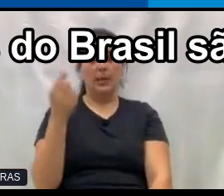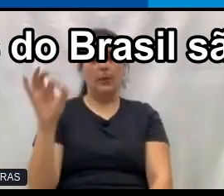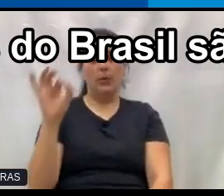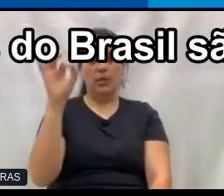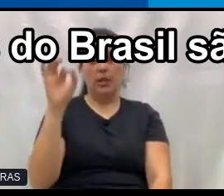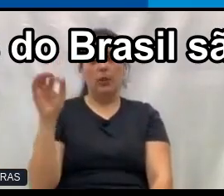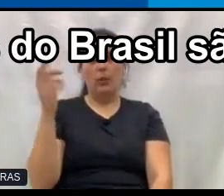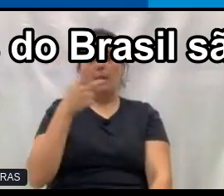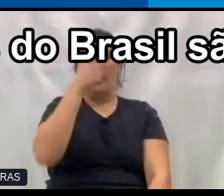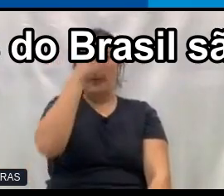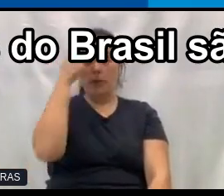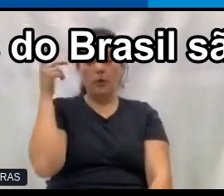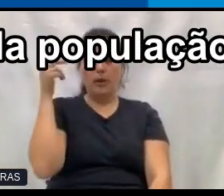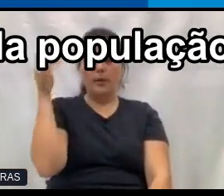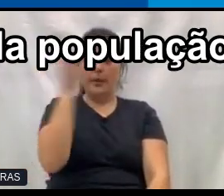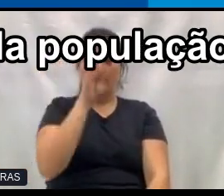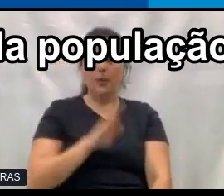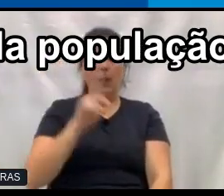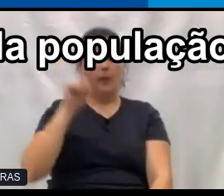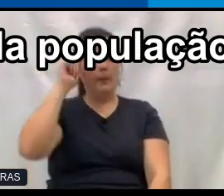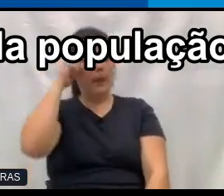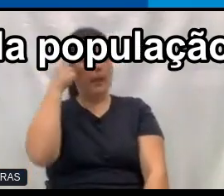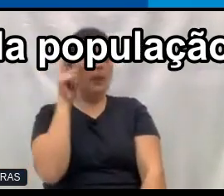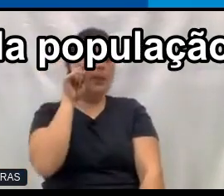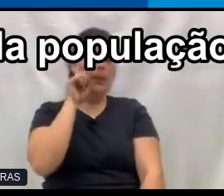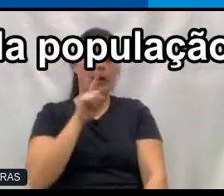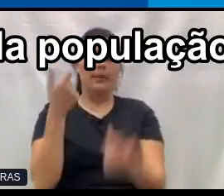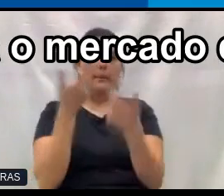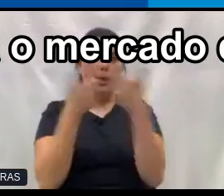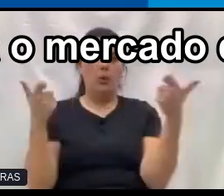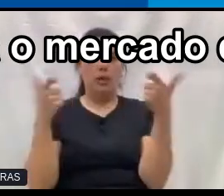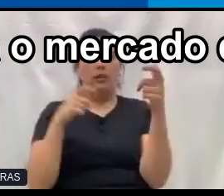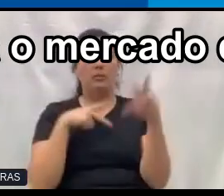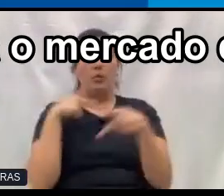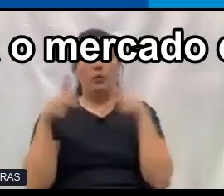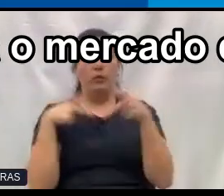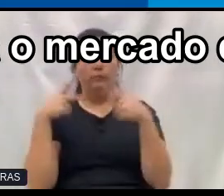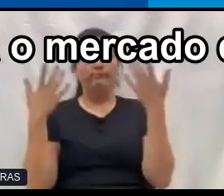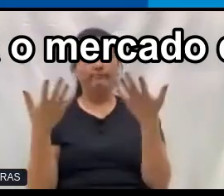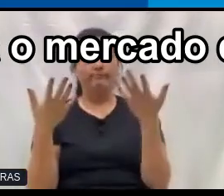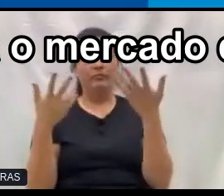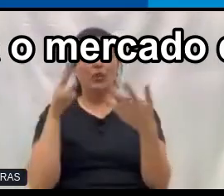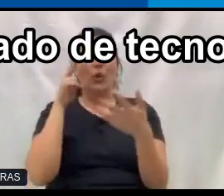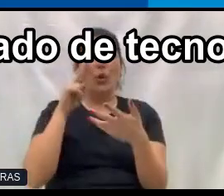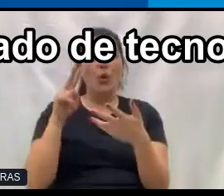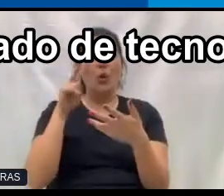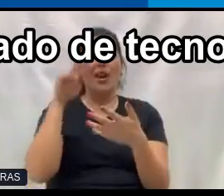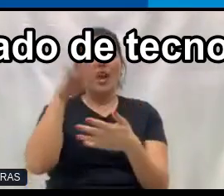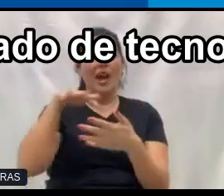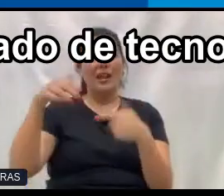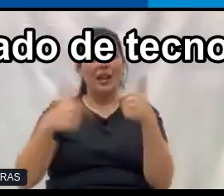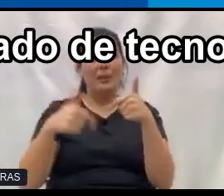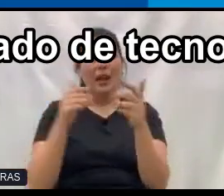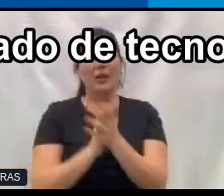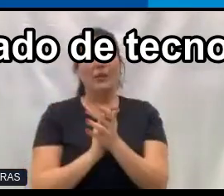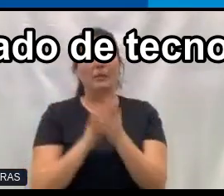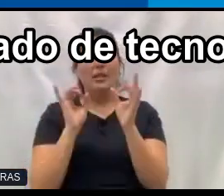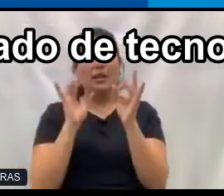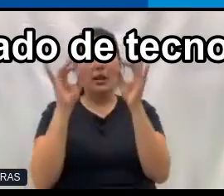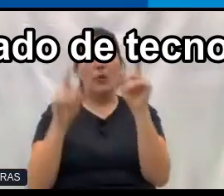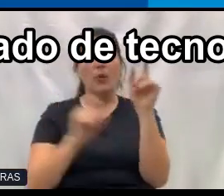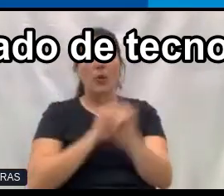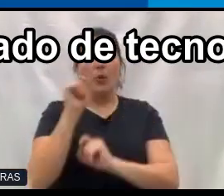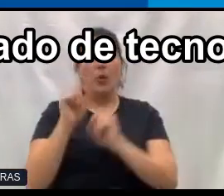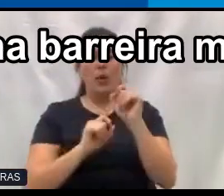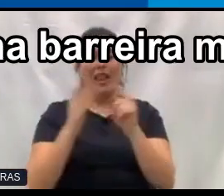Brasil, né, são pretas ou pardas. Então, é a maioria da população. Mas quando a gente olha para o mercado de trabalho, especificamente o mercado